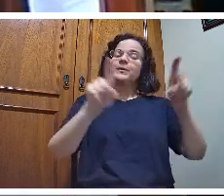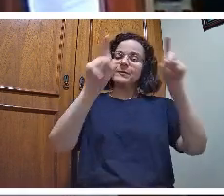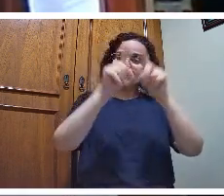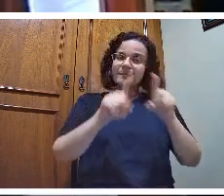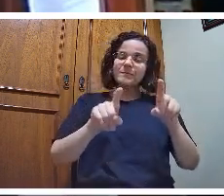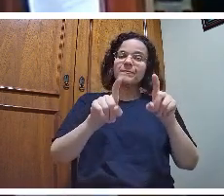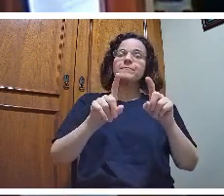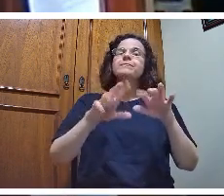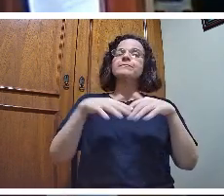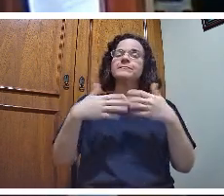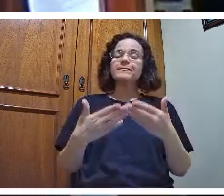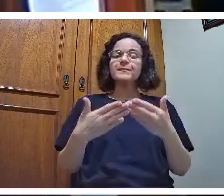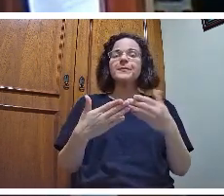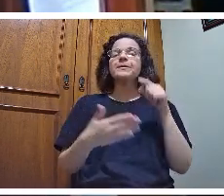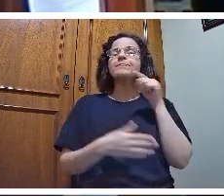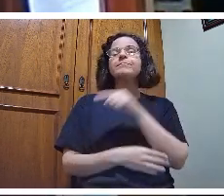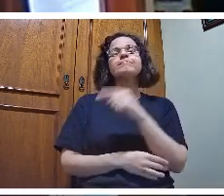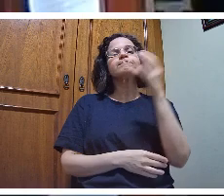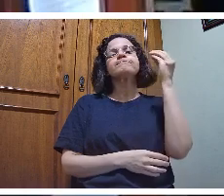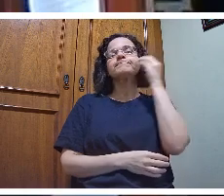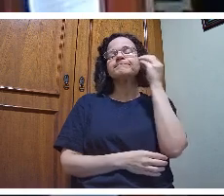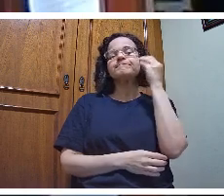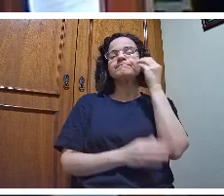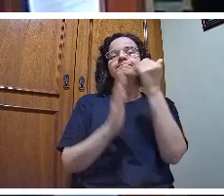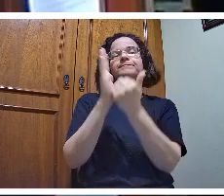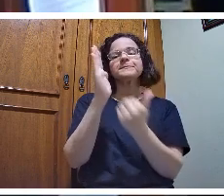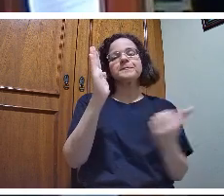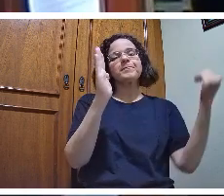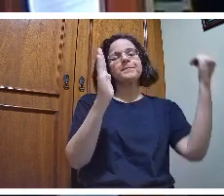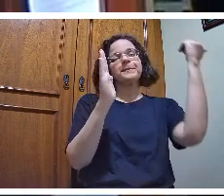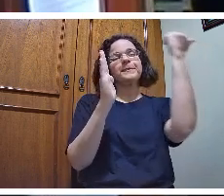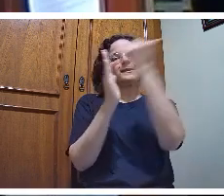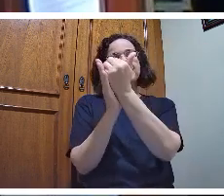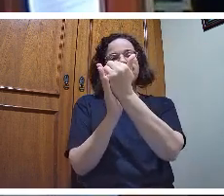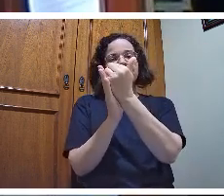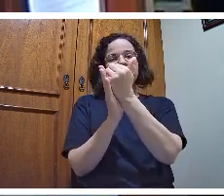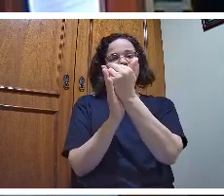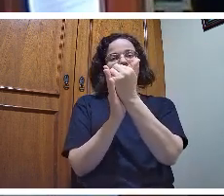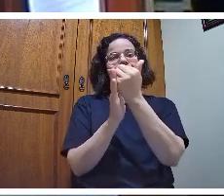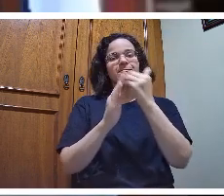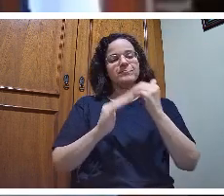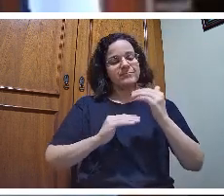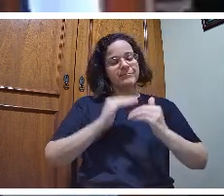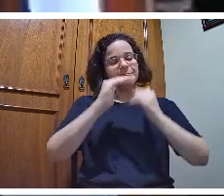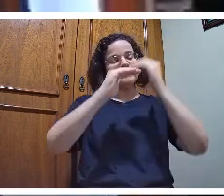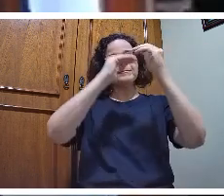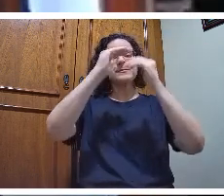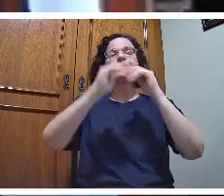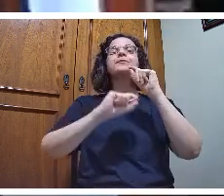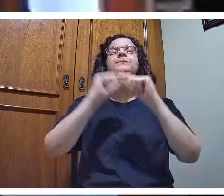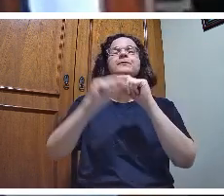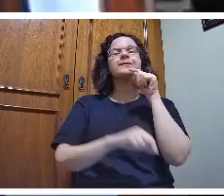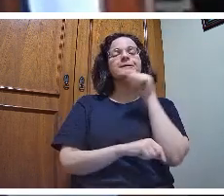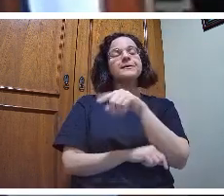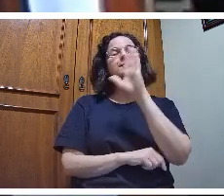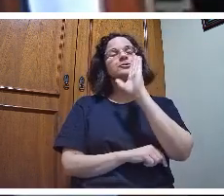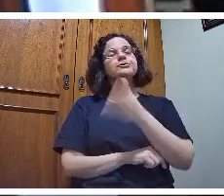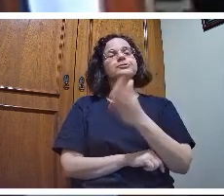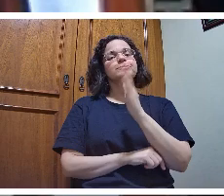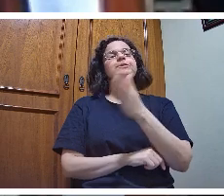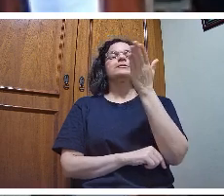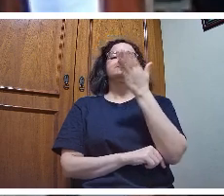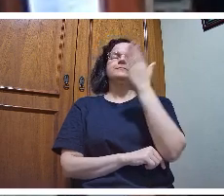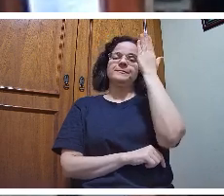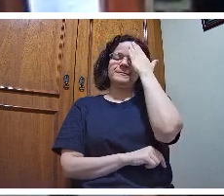superar crescer naquilo que ele já já conhece aquilo que ele possui